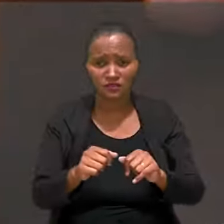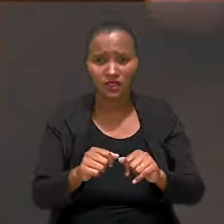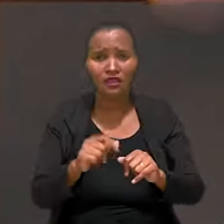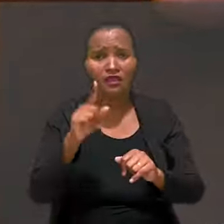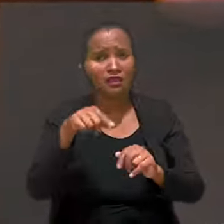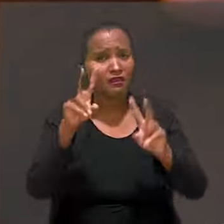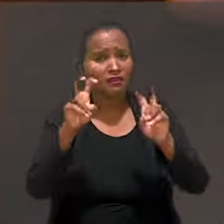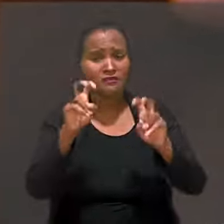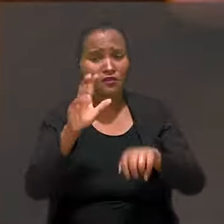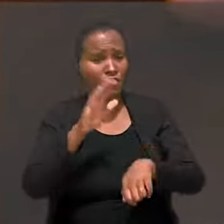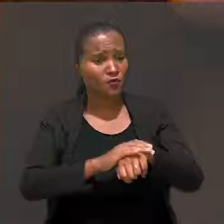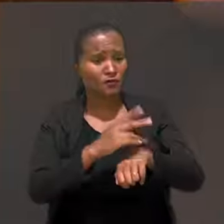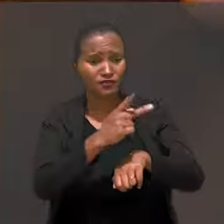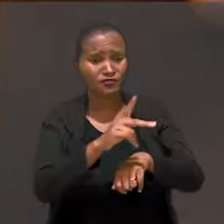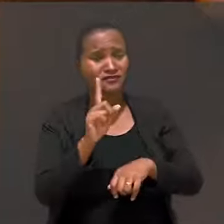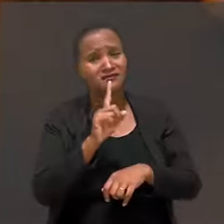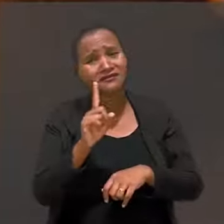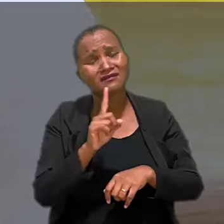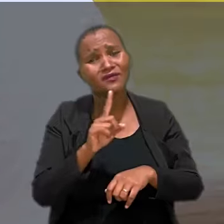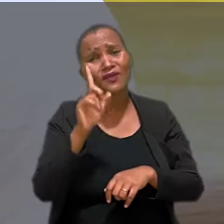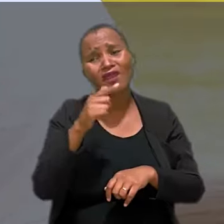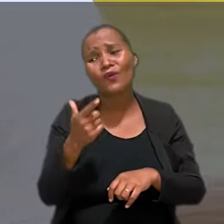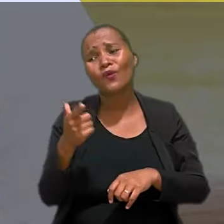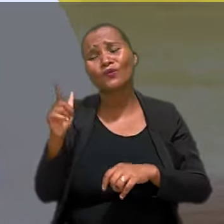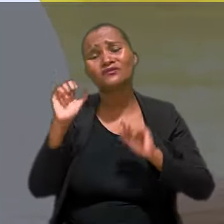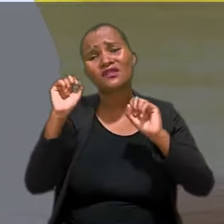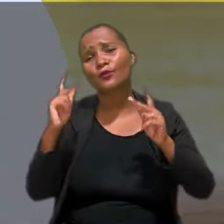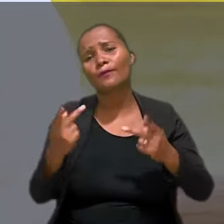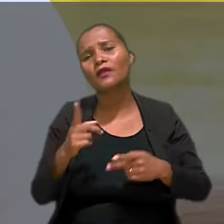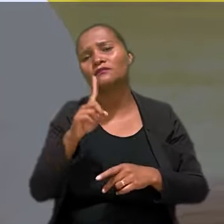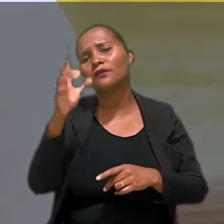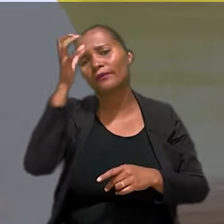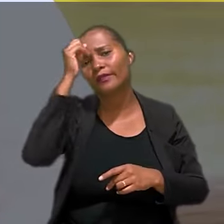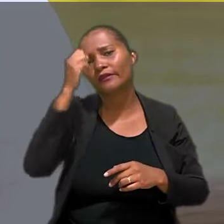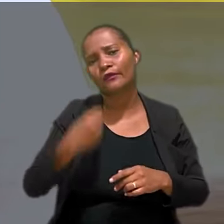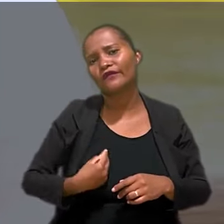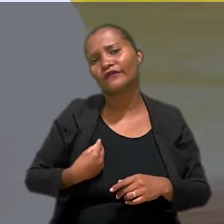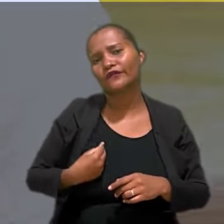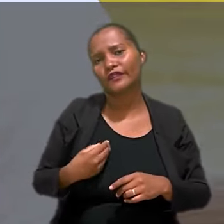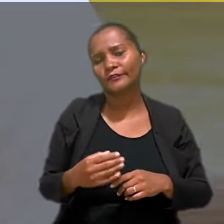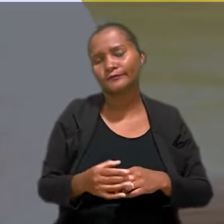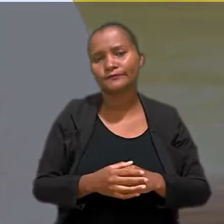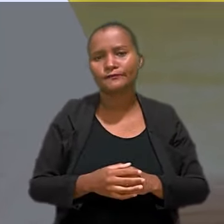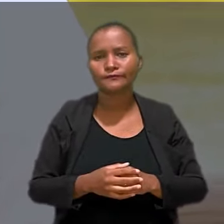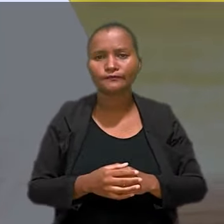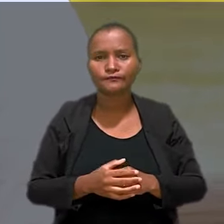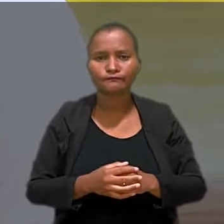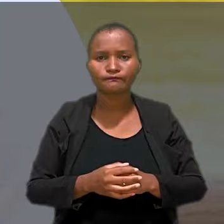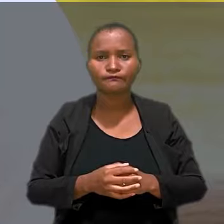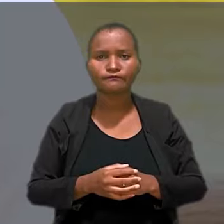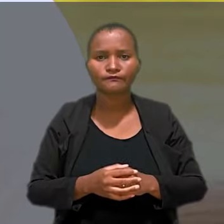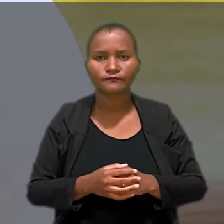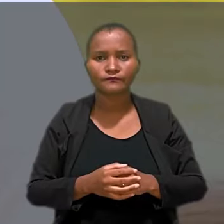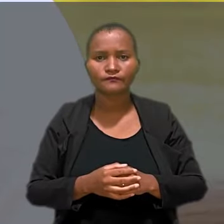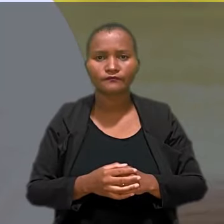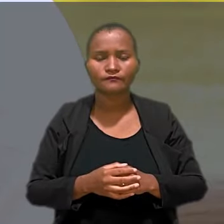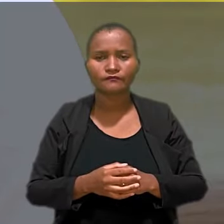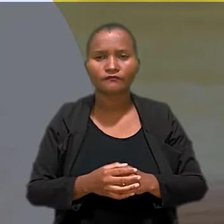de todos. São questões que não é culpa sua, é culpa do outro ser humano, que infelizmente não aprendeu a viver ainda.